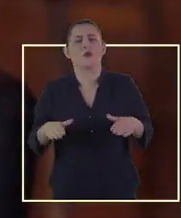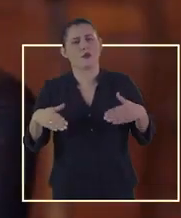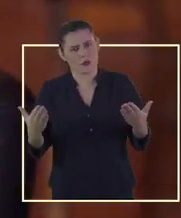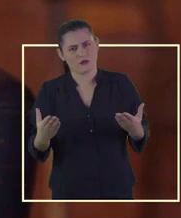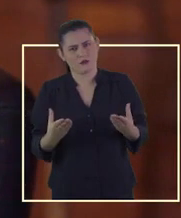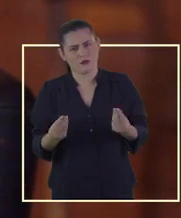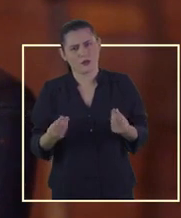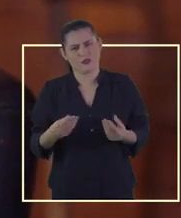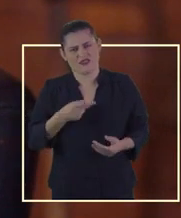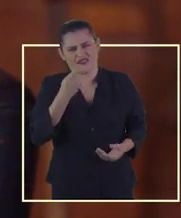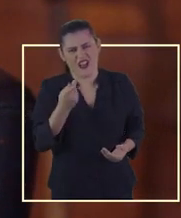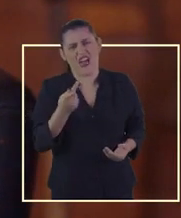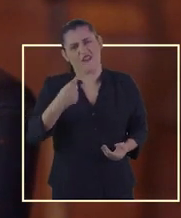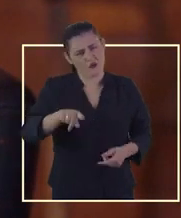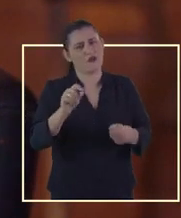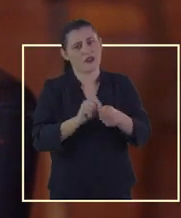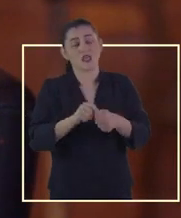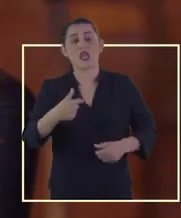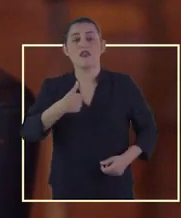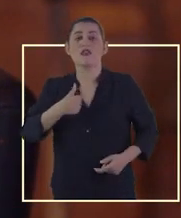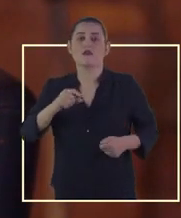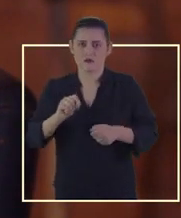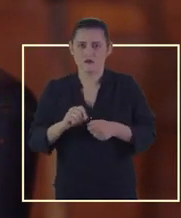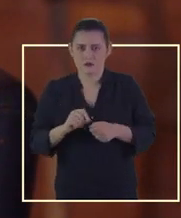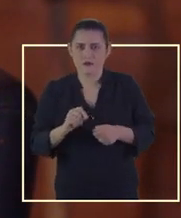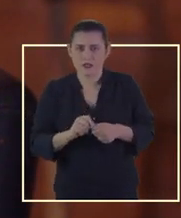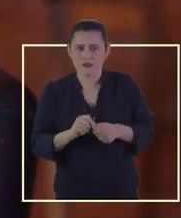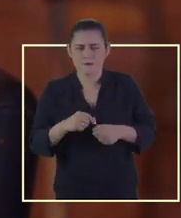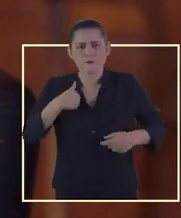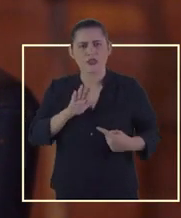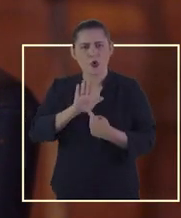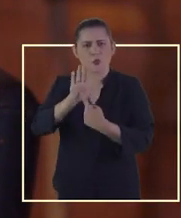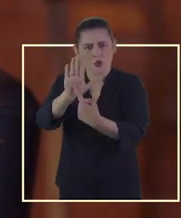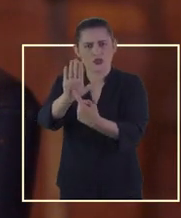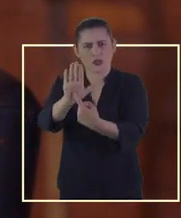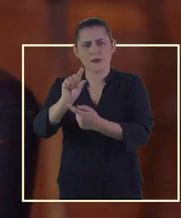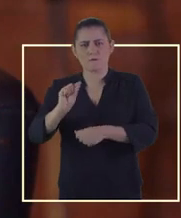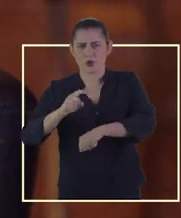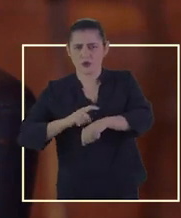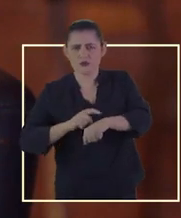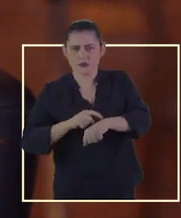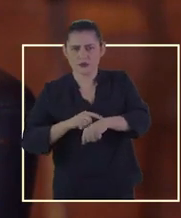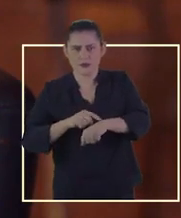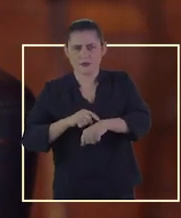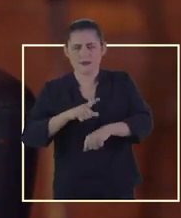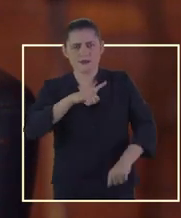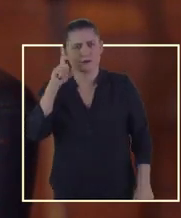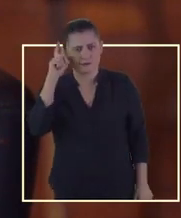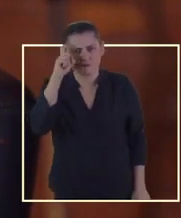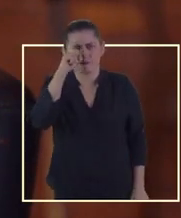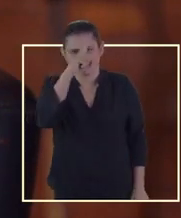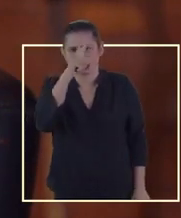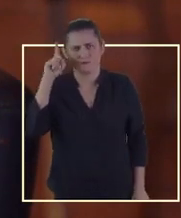Enquanto muitos dizem que vão fazer, eu fiz. Eu demonstrei em tão pouco tempo, e em meio a